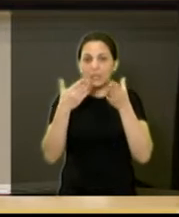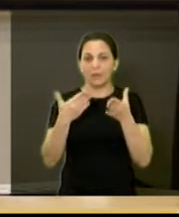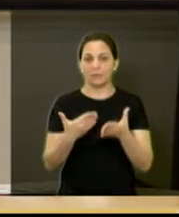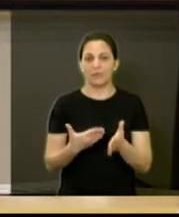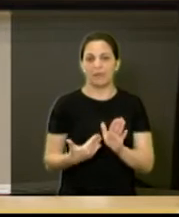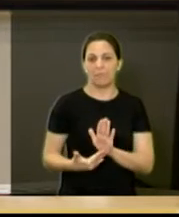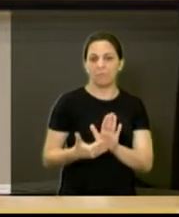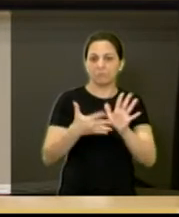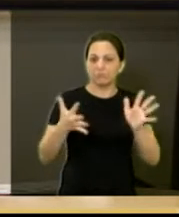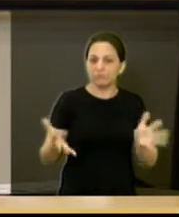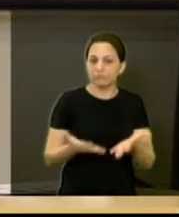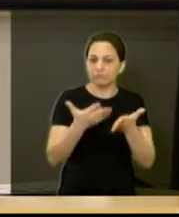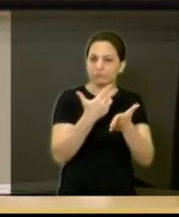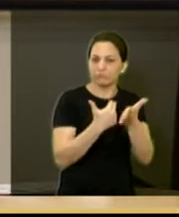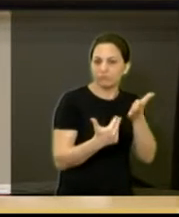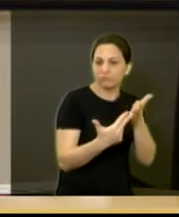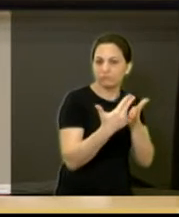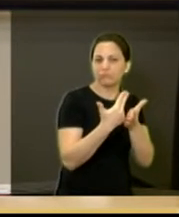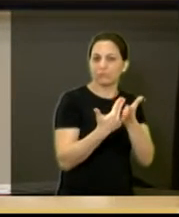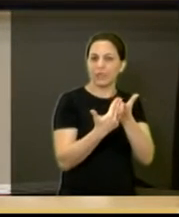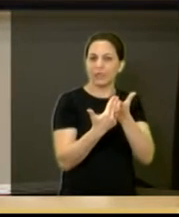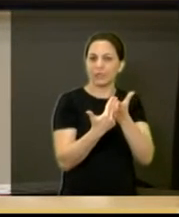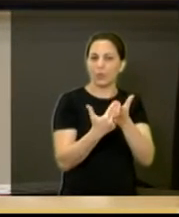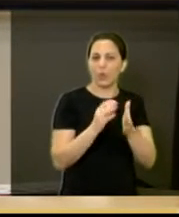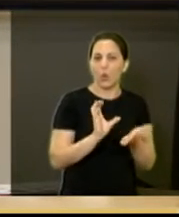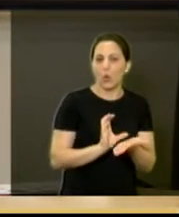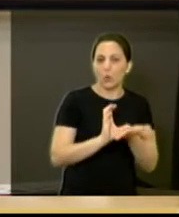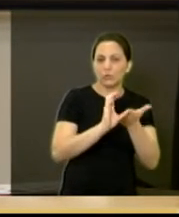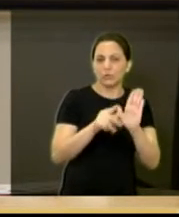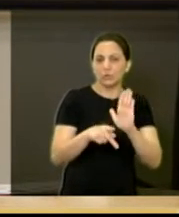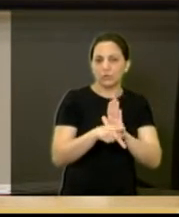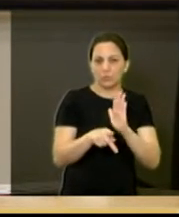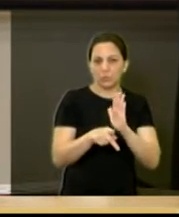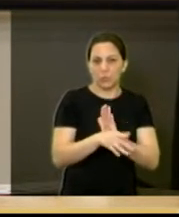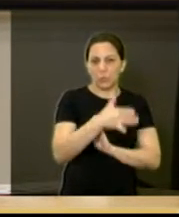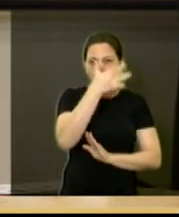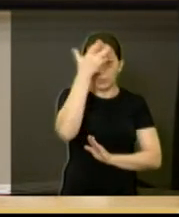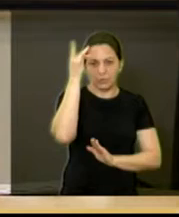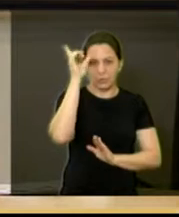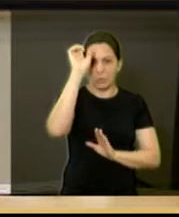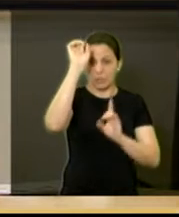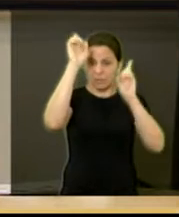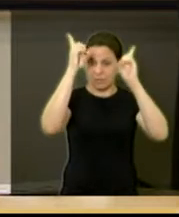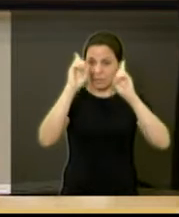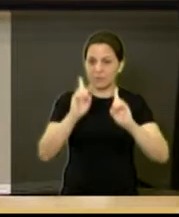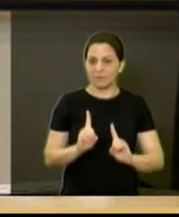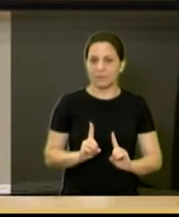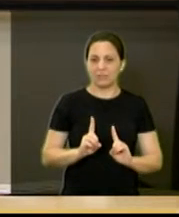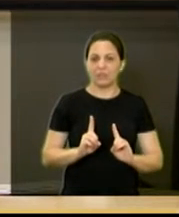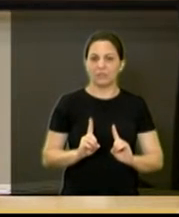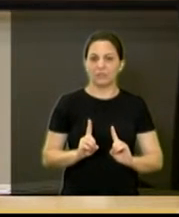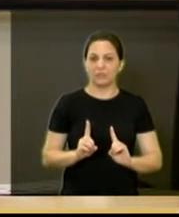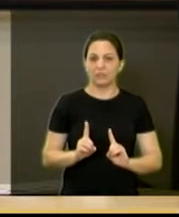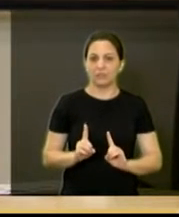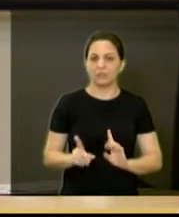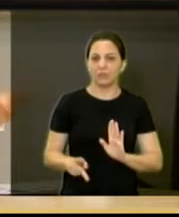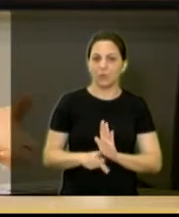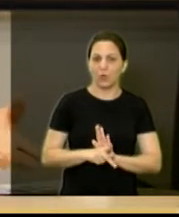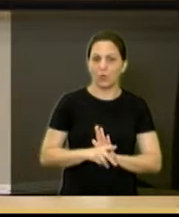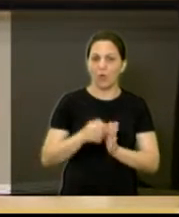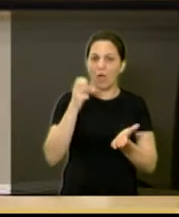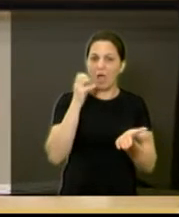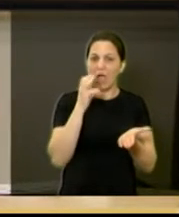levantamento, o mapeamento do próprio Conselho de Pessoas com Deficiência, do próprio